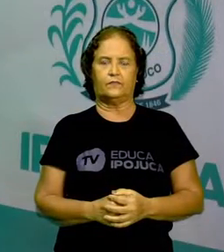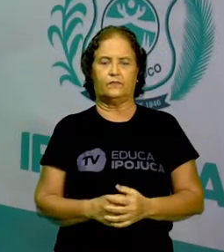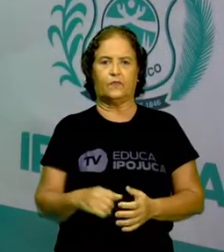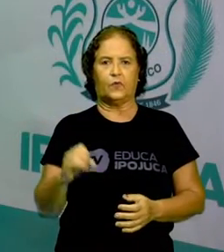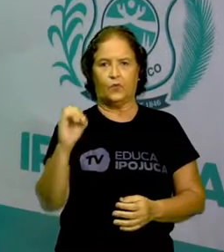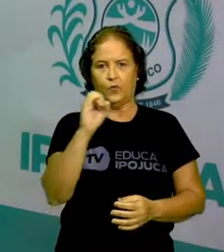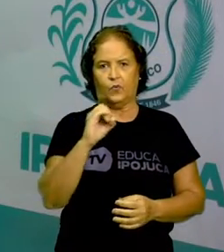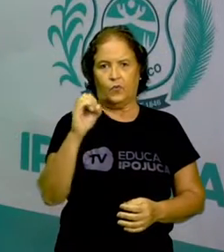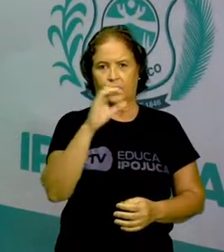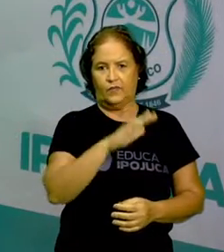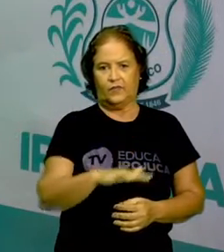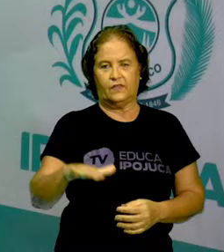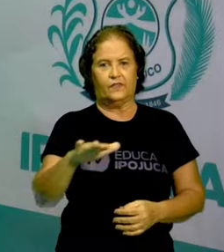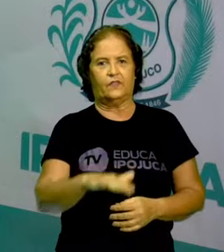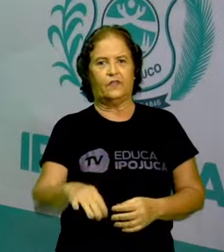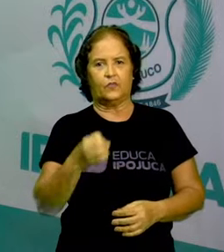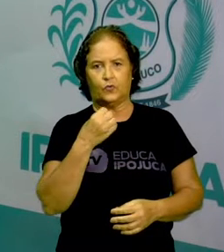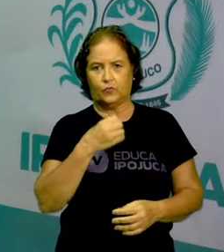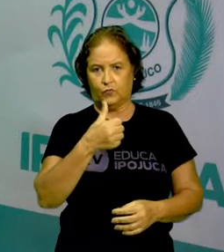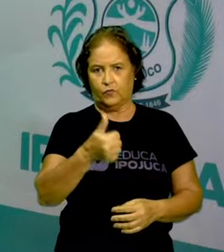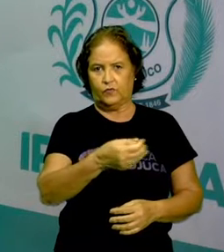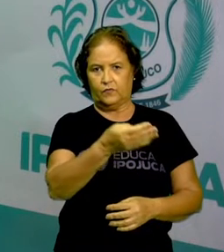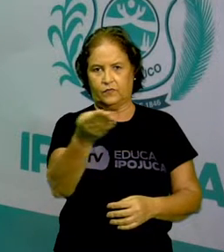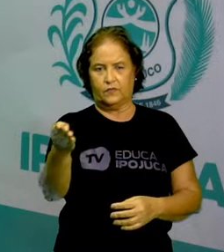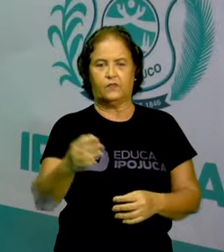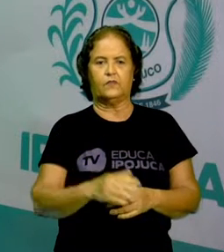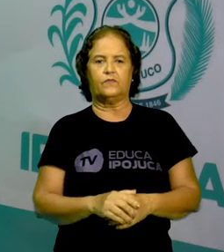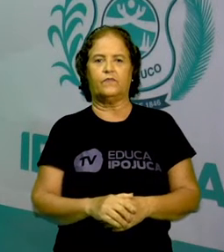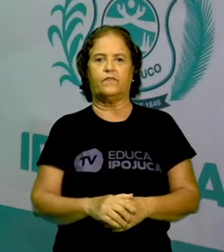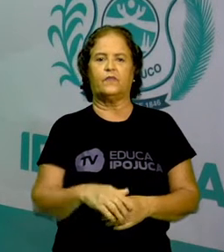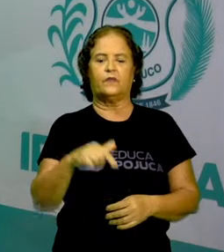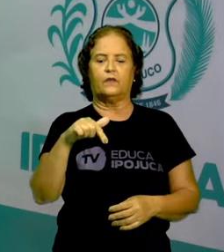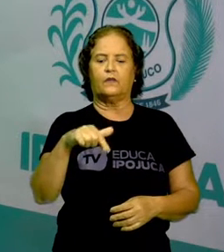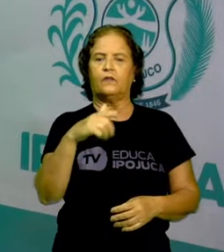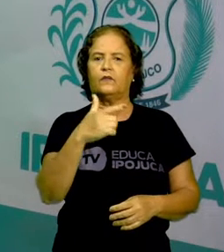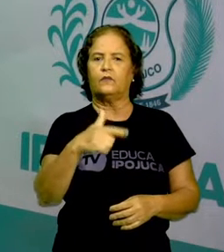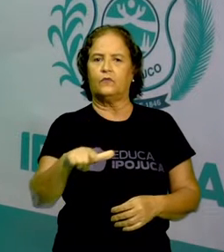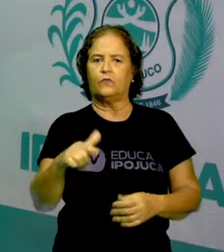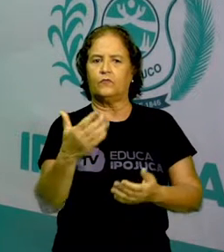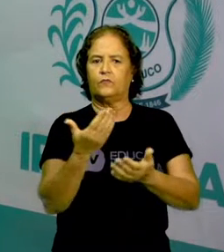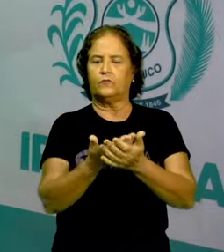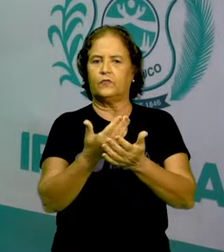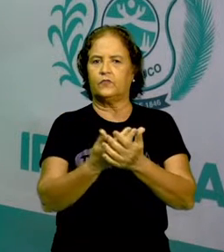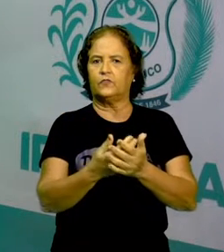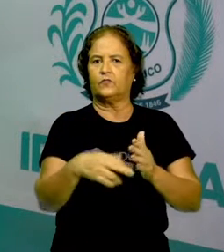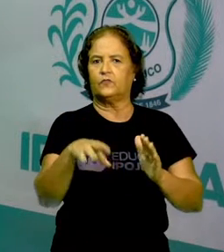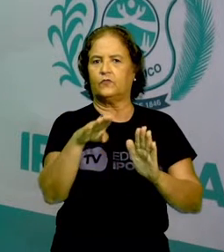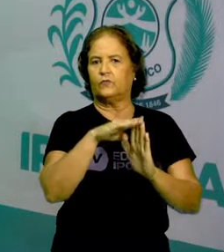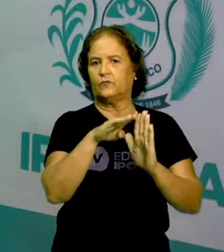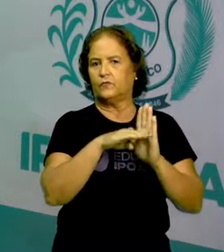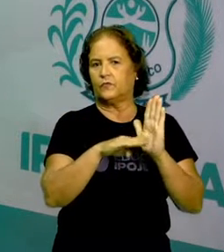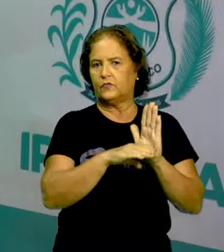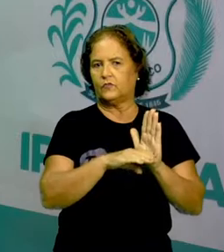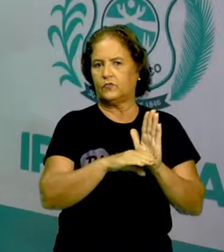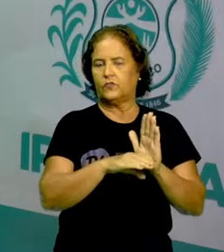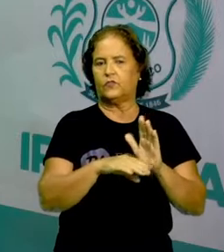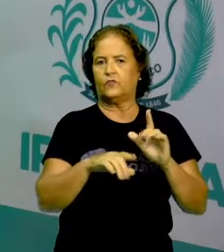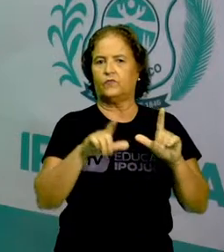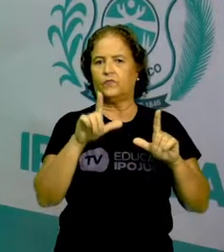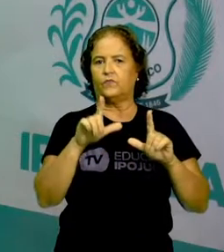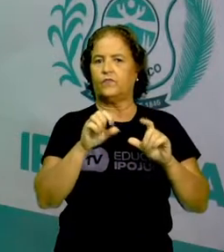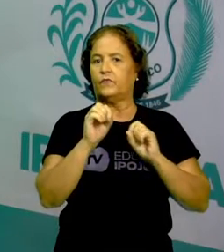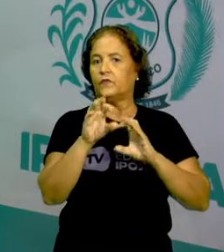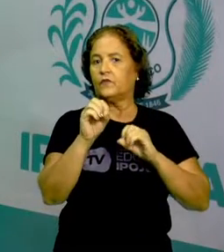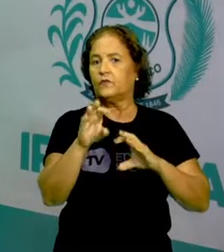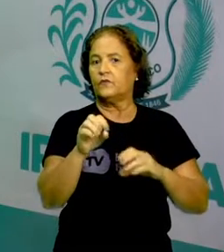Olá, crianças! Tudo bem com vocês? Estamos em mais uma aula do Projeto Eduque Poujuca. eu me chamo